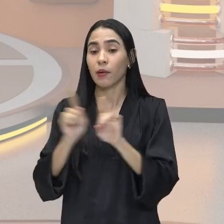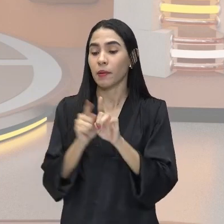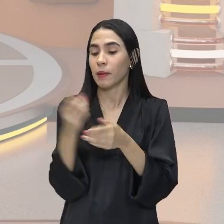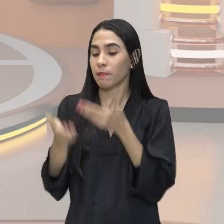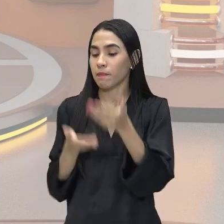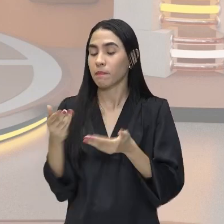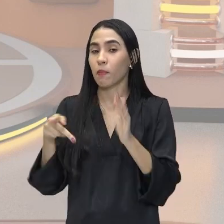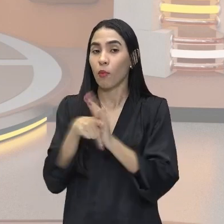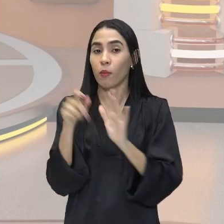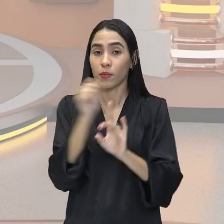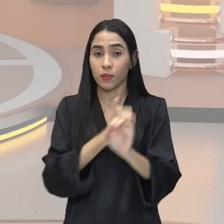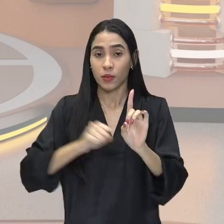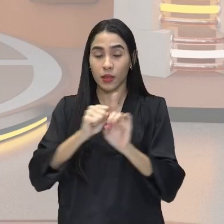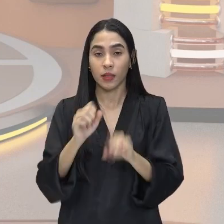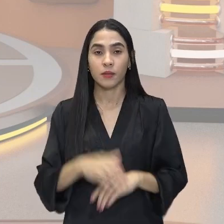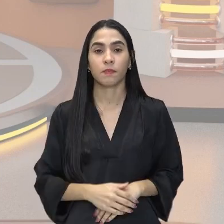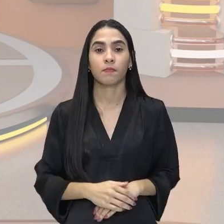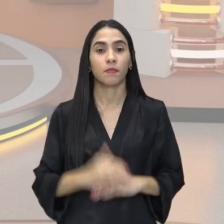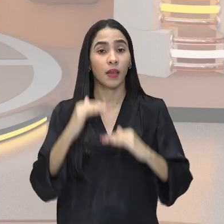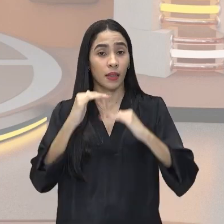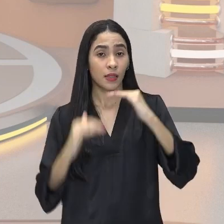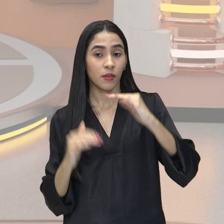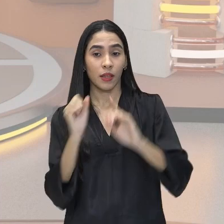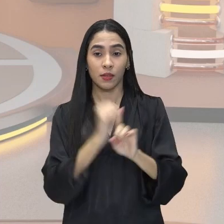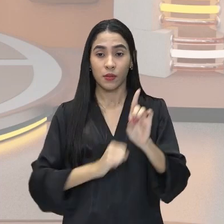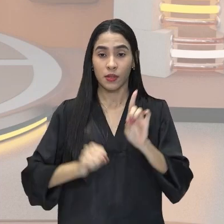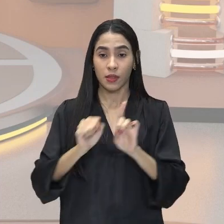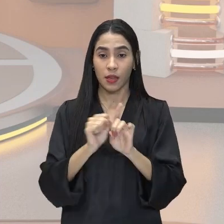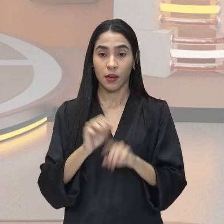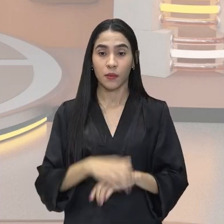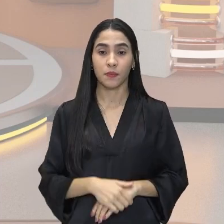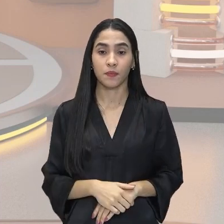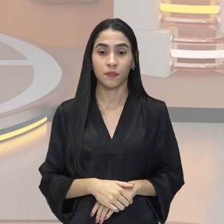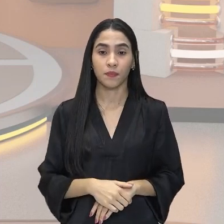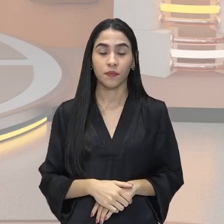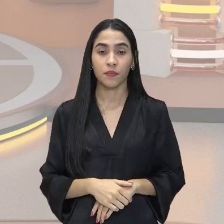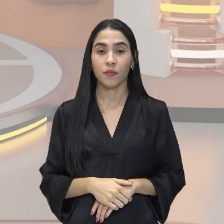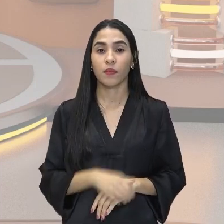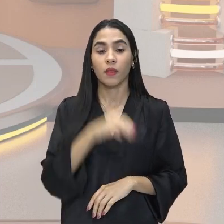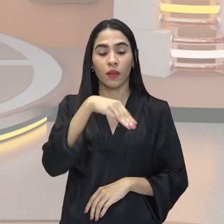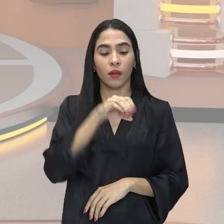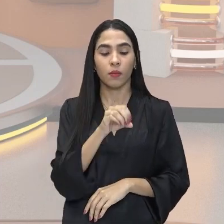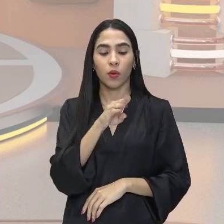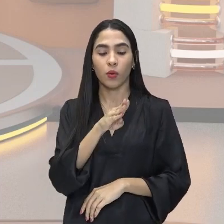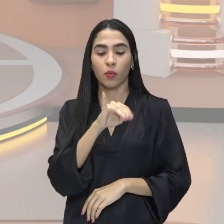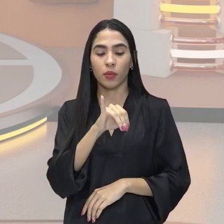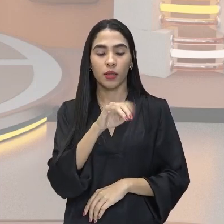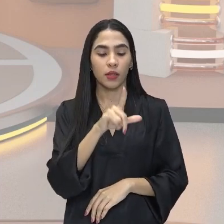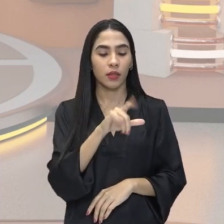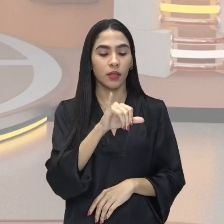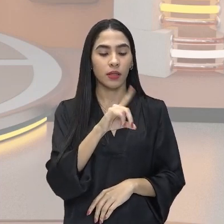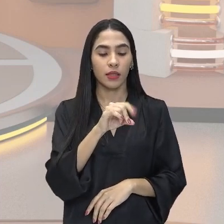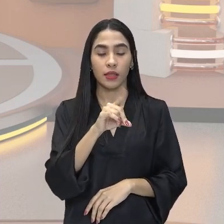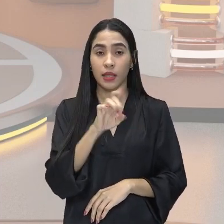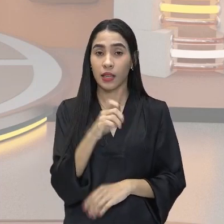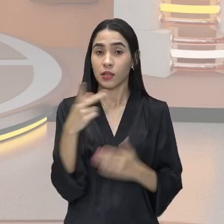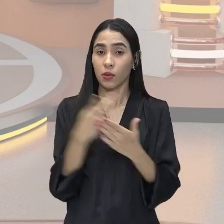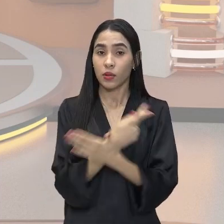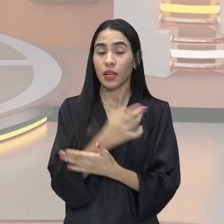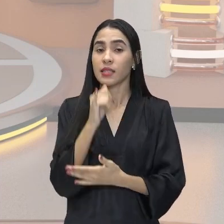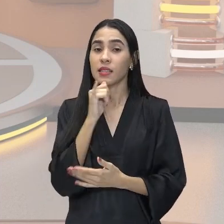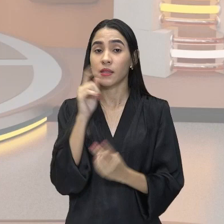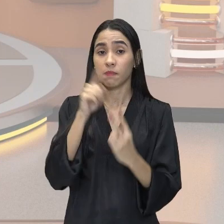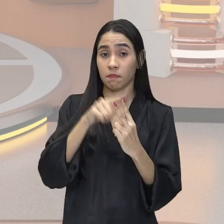sociedade. E a desigualdade social neste sentido da mobilidade, ela acontece de